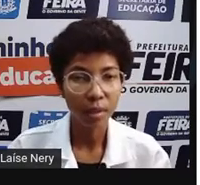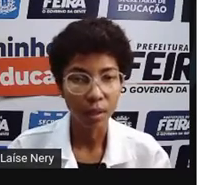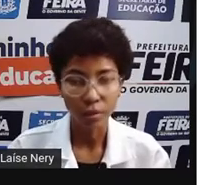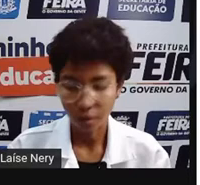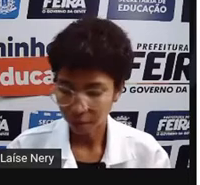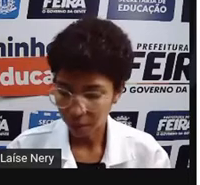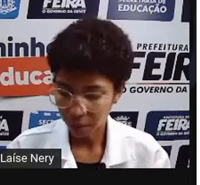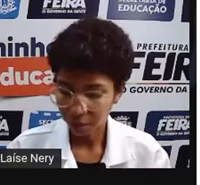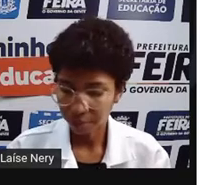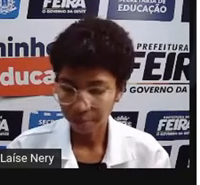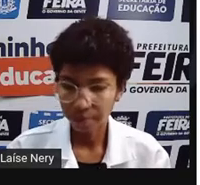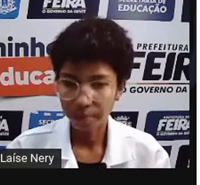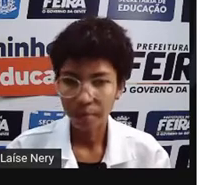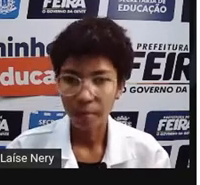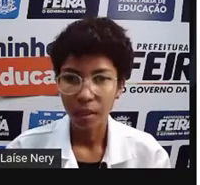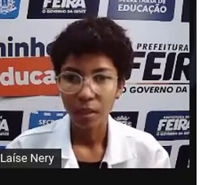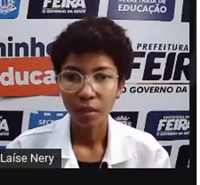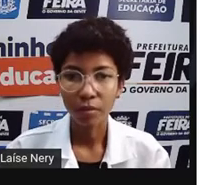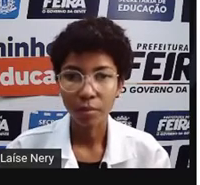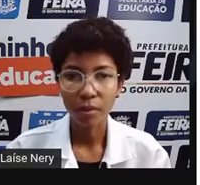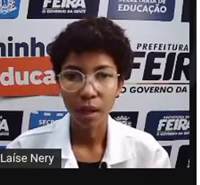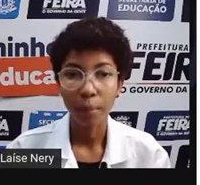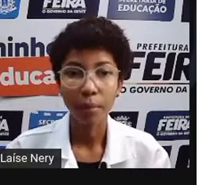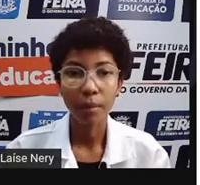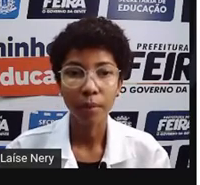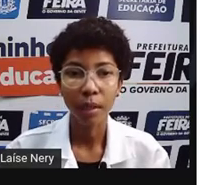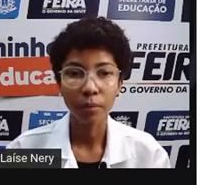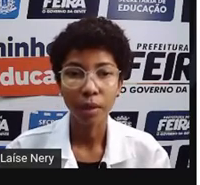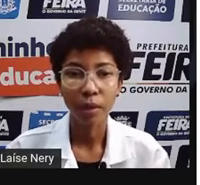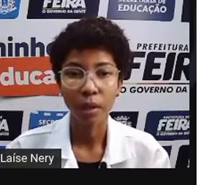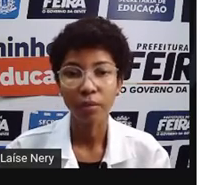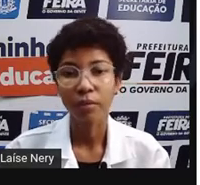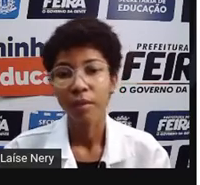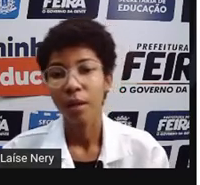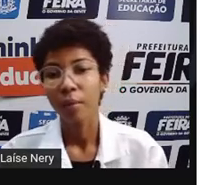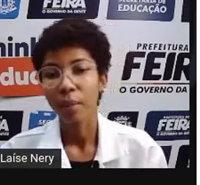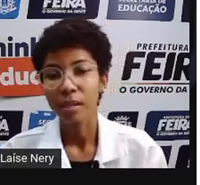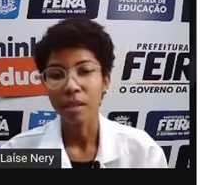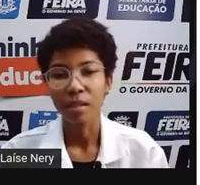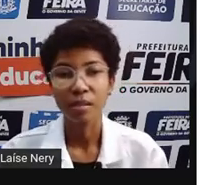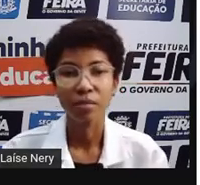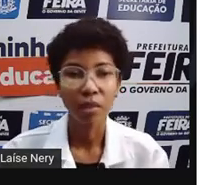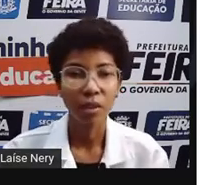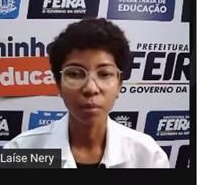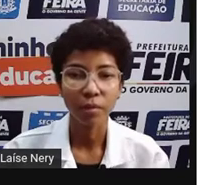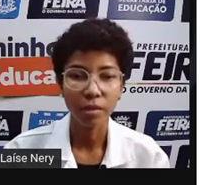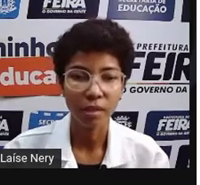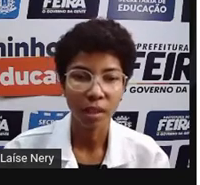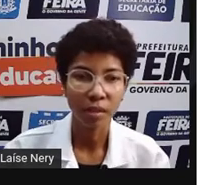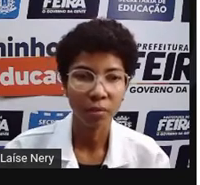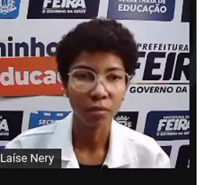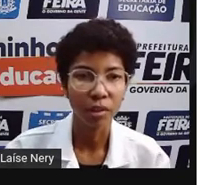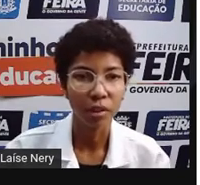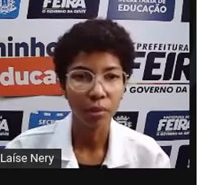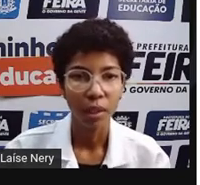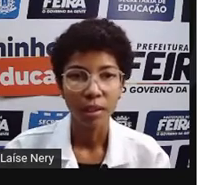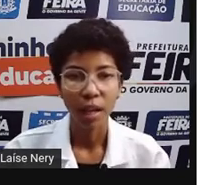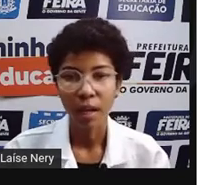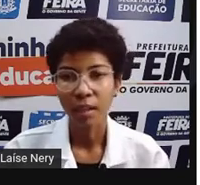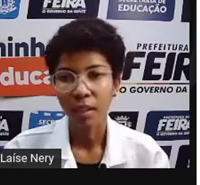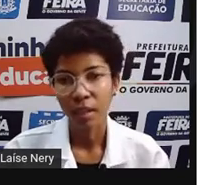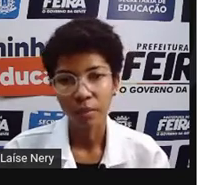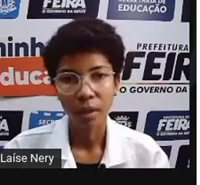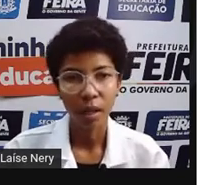consciente, não verdade? Então vamos lá. Primeiro, eu quero passar esse vídeo para vocês. É um vídeo